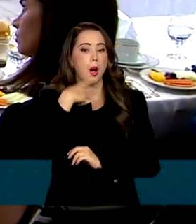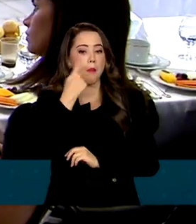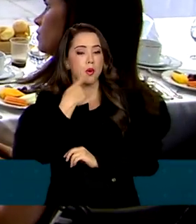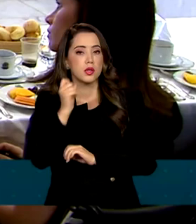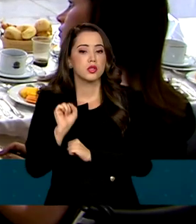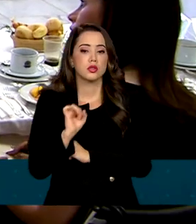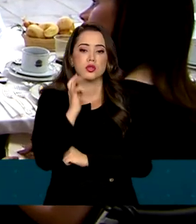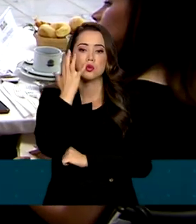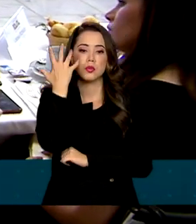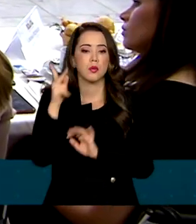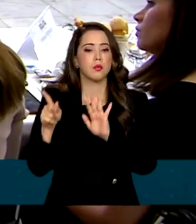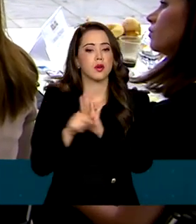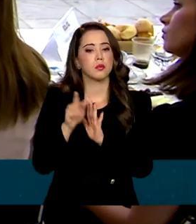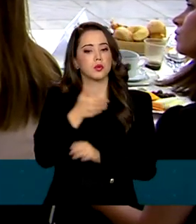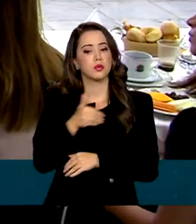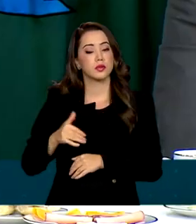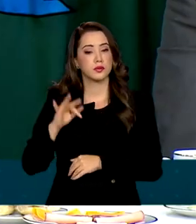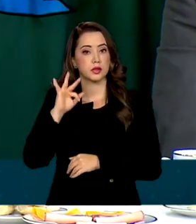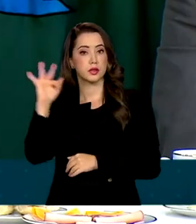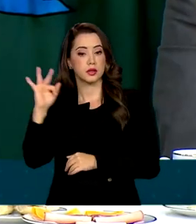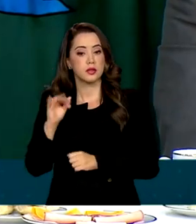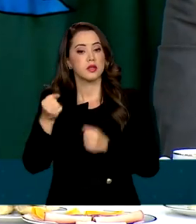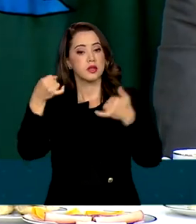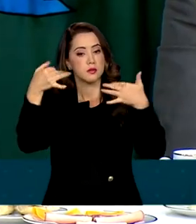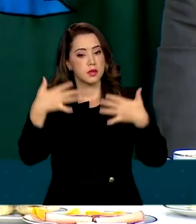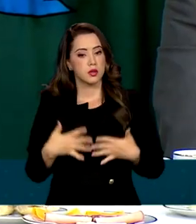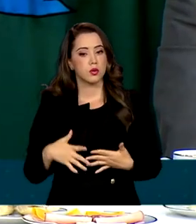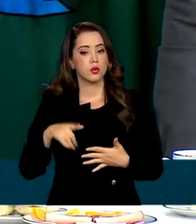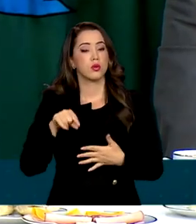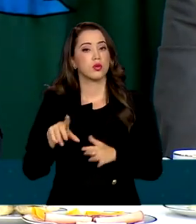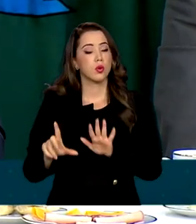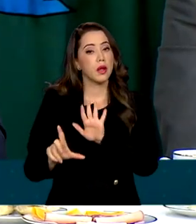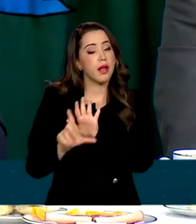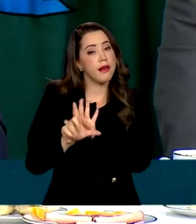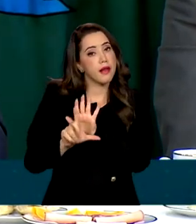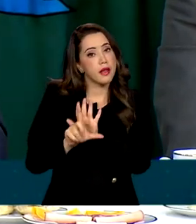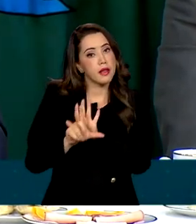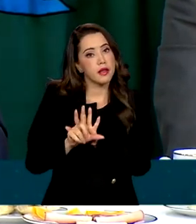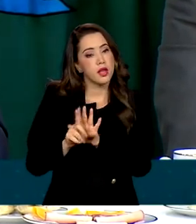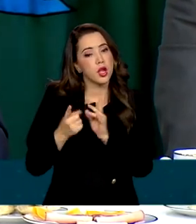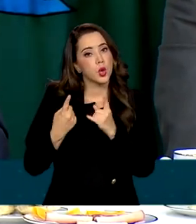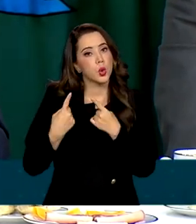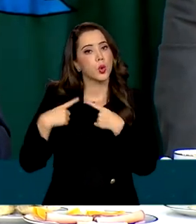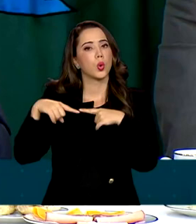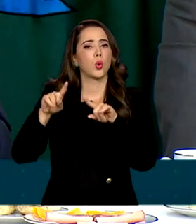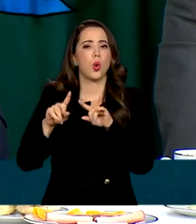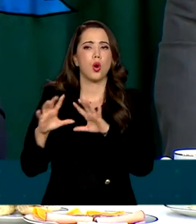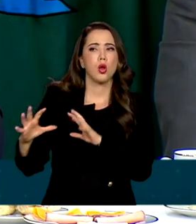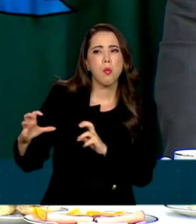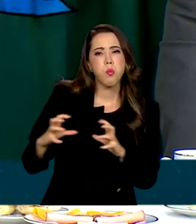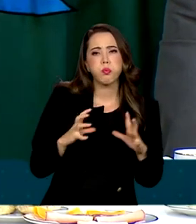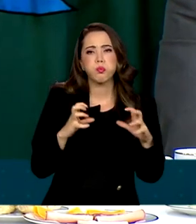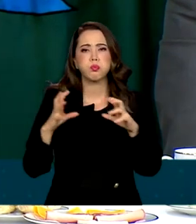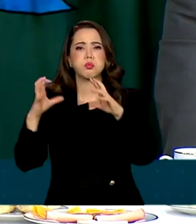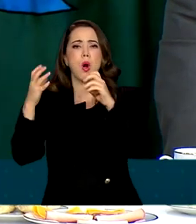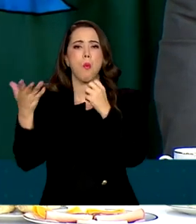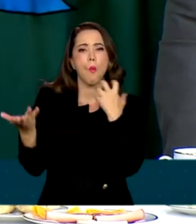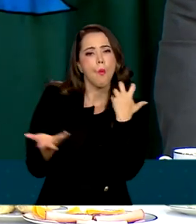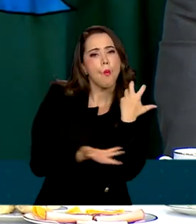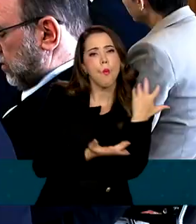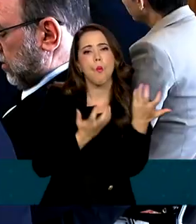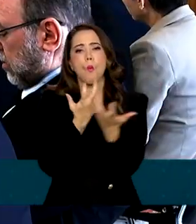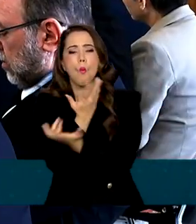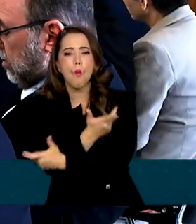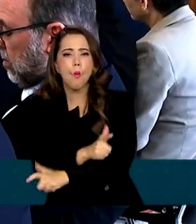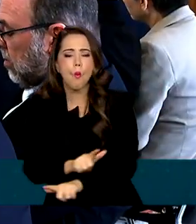ambiental do governo federal. Ele garantiu que a legislação contra quem polui e desmata vai ser